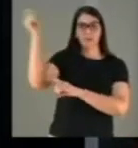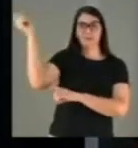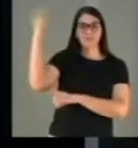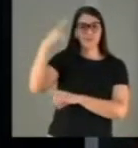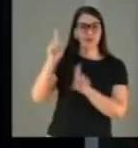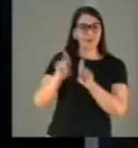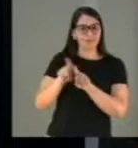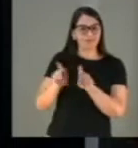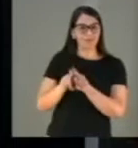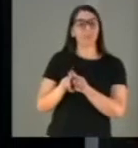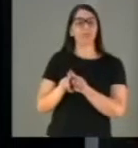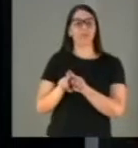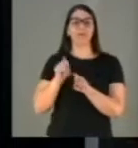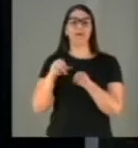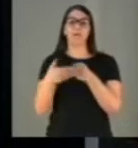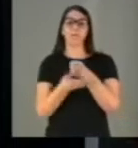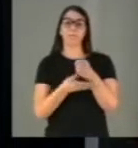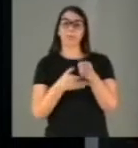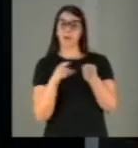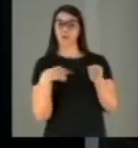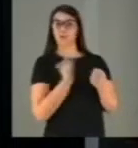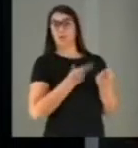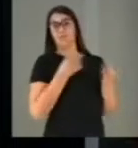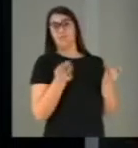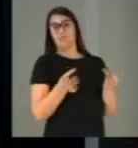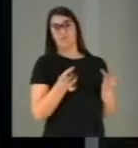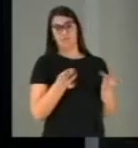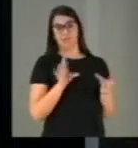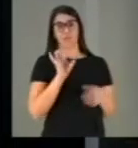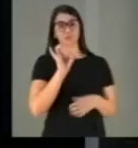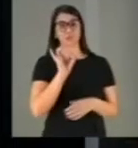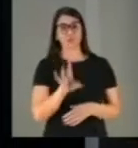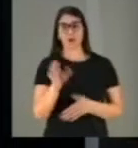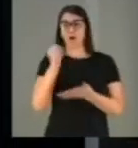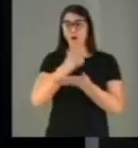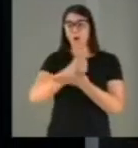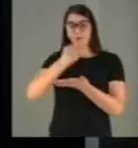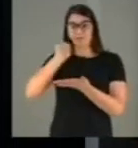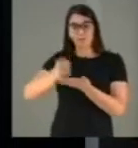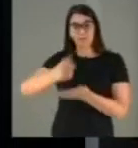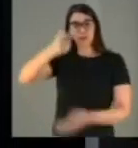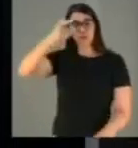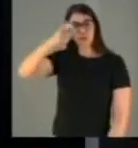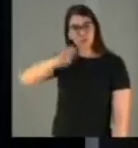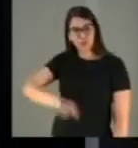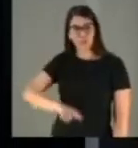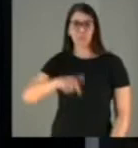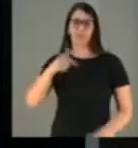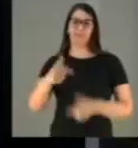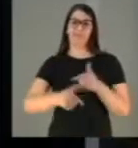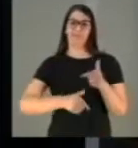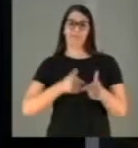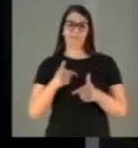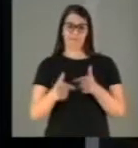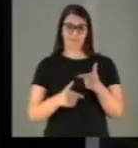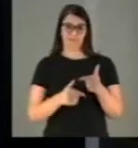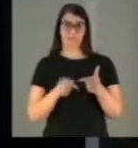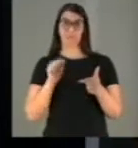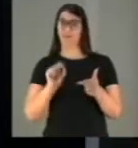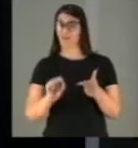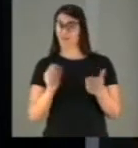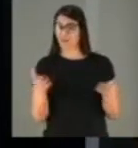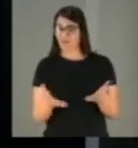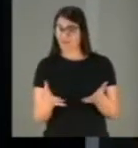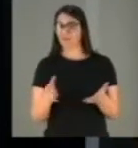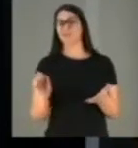energia de base que vendemos só para contratar de novo os serviços e mais caro.